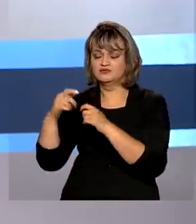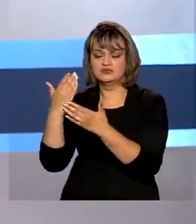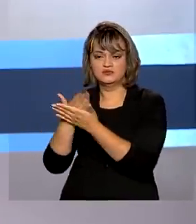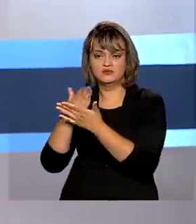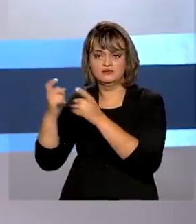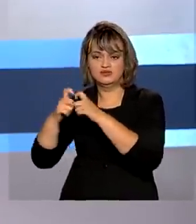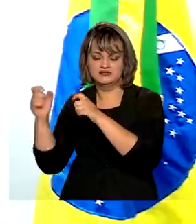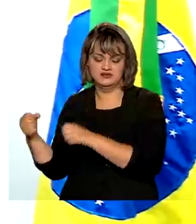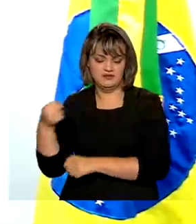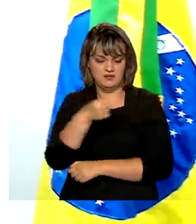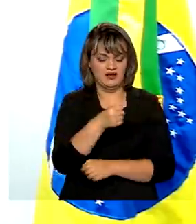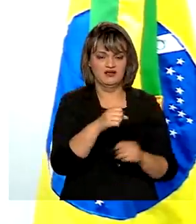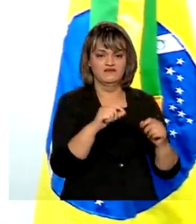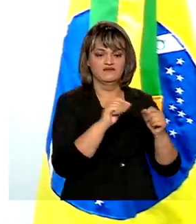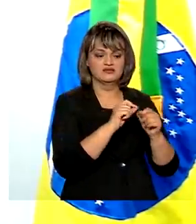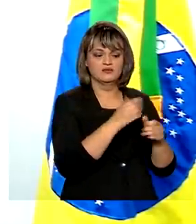país.